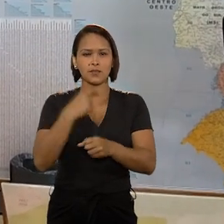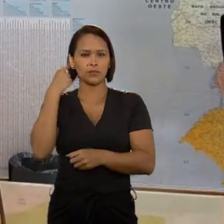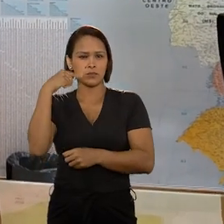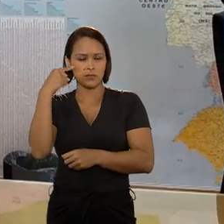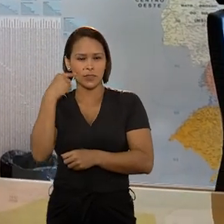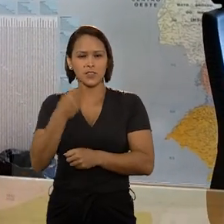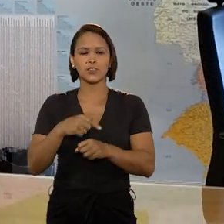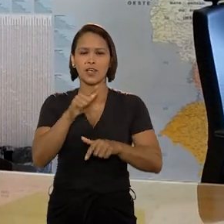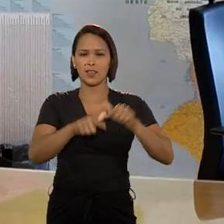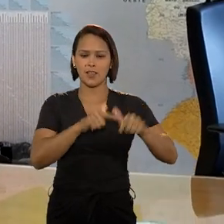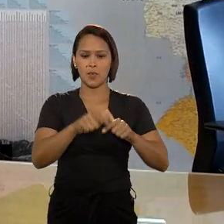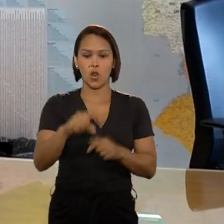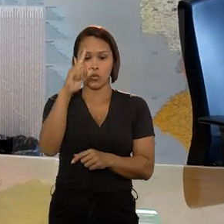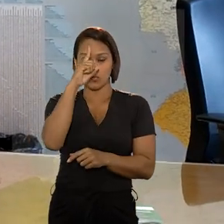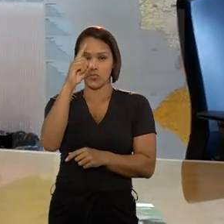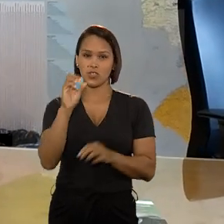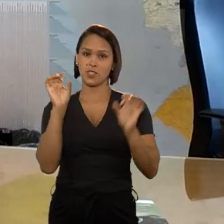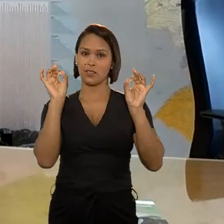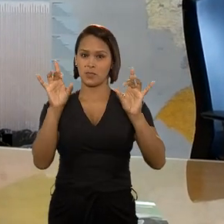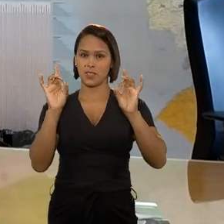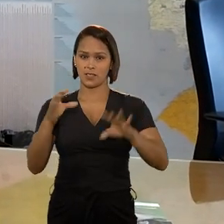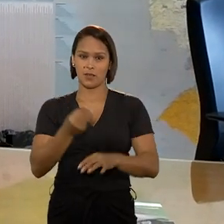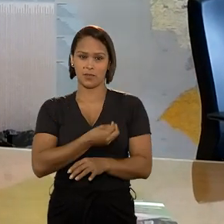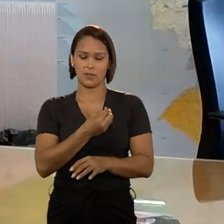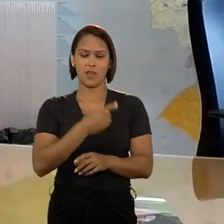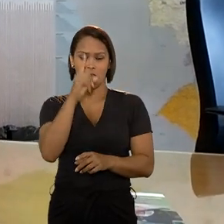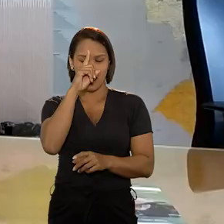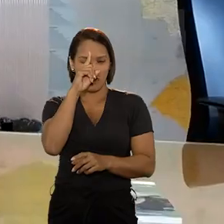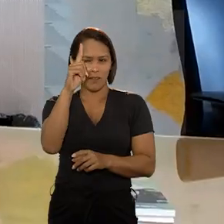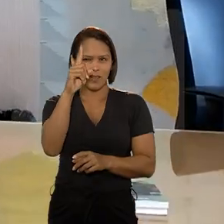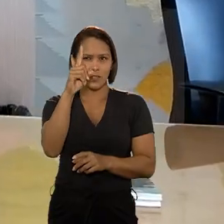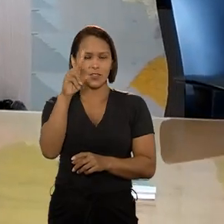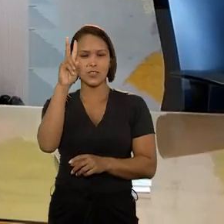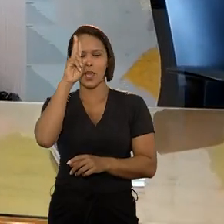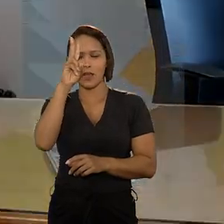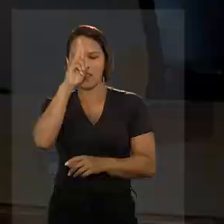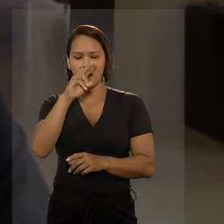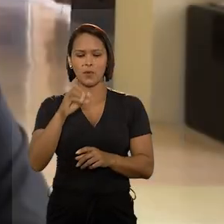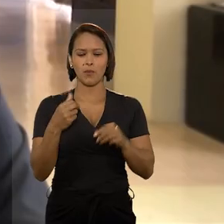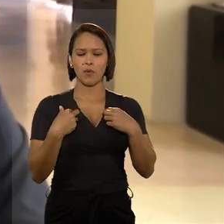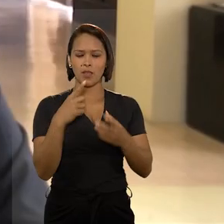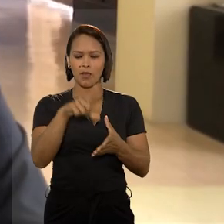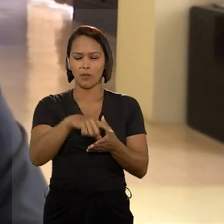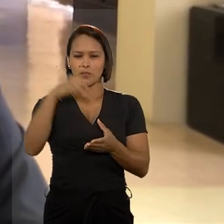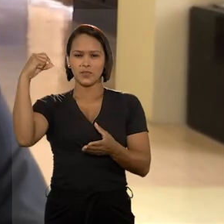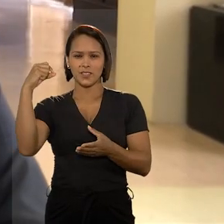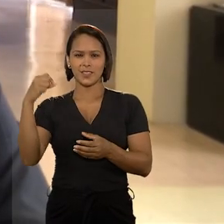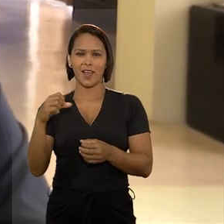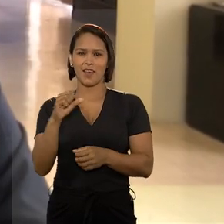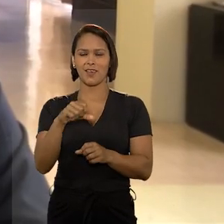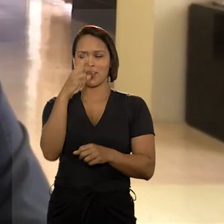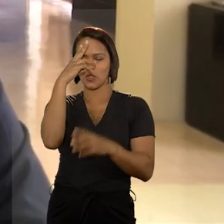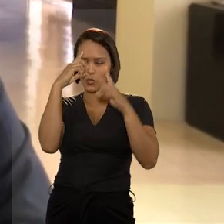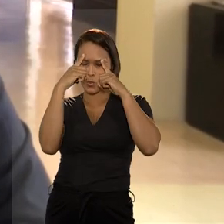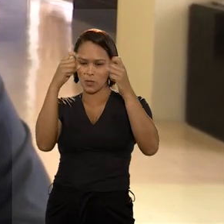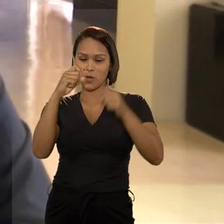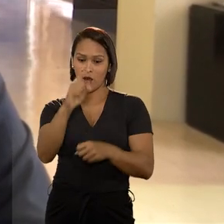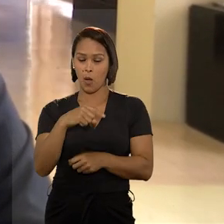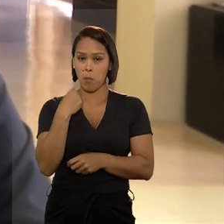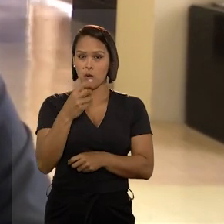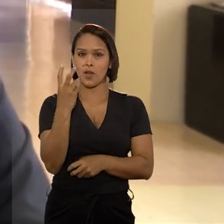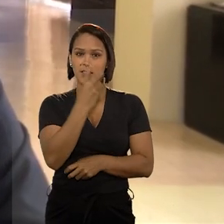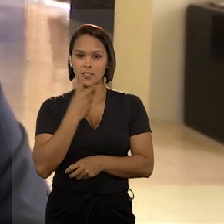os anos de advocacia, uma data ficou marcada. Naquele dia, quando eu deixei o tribunal após a sustentação,